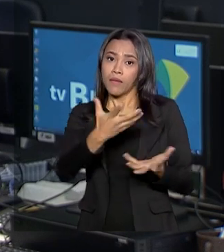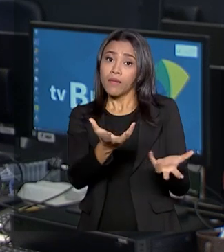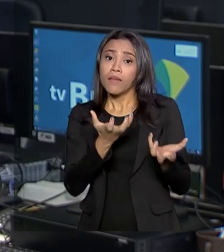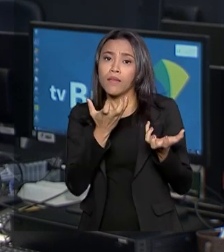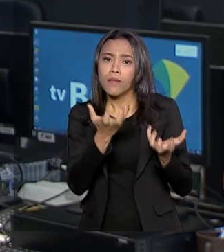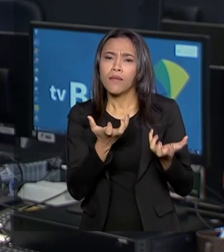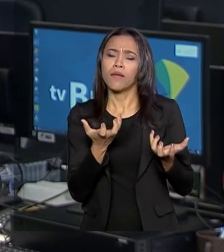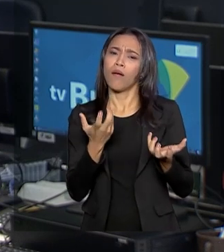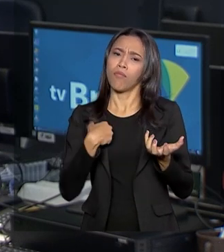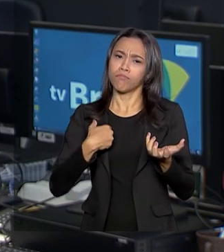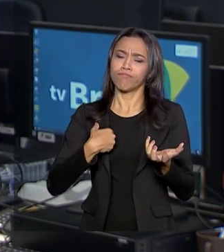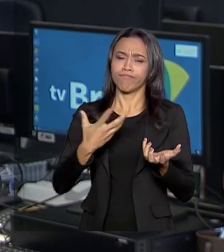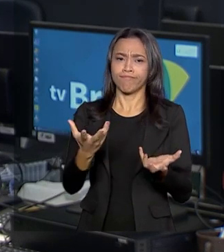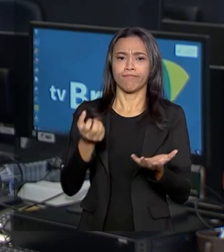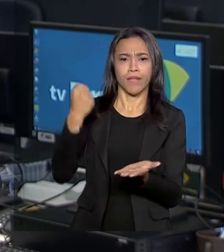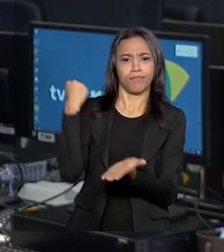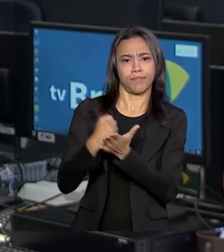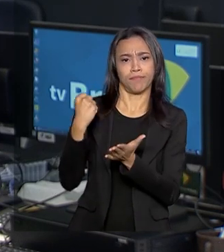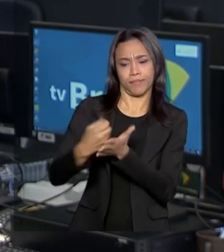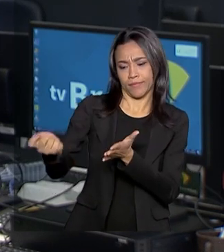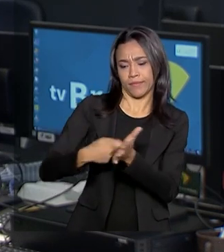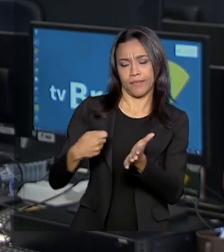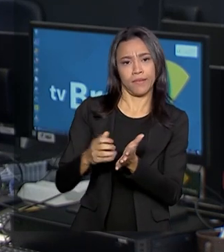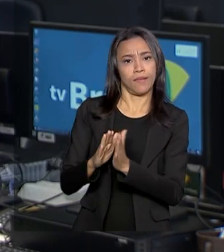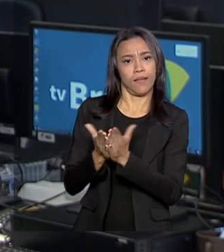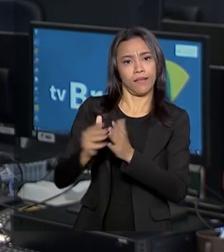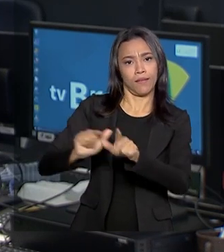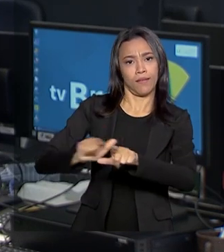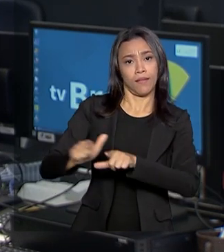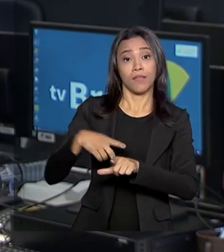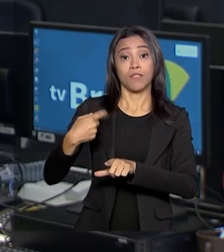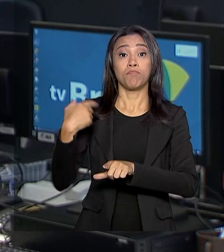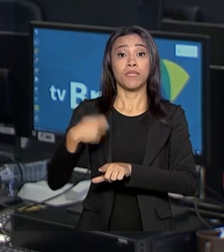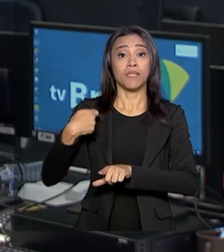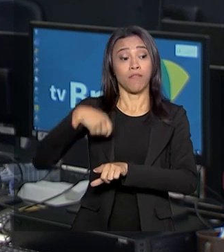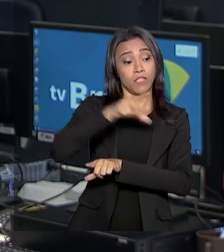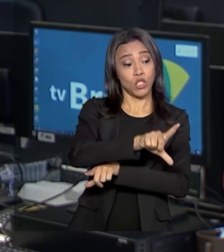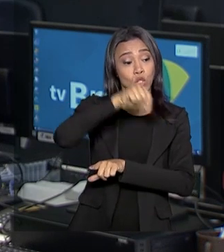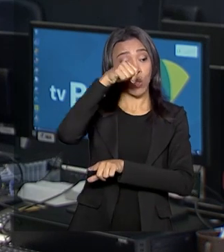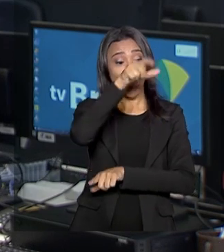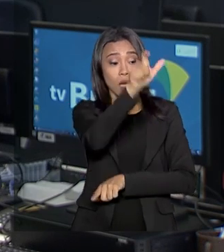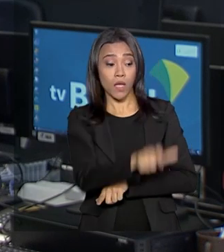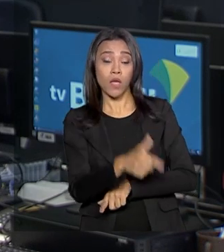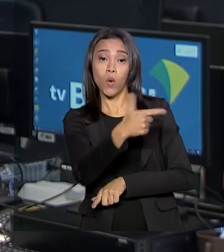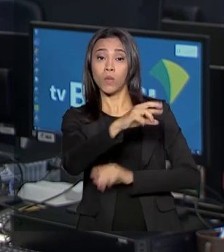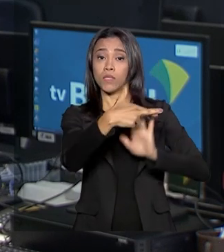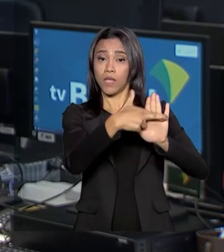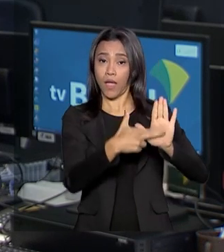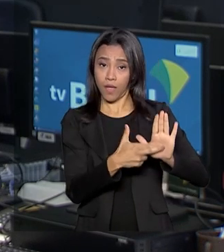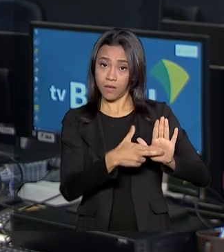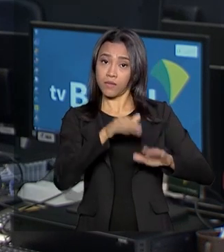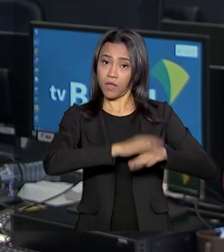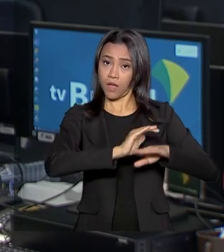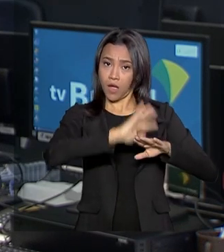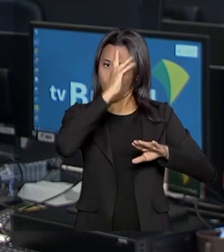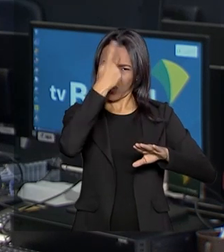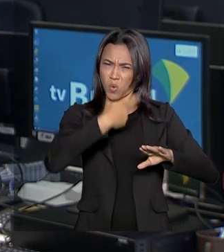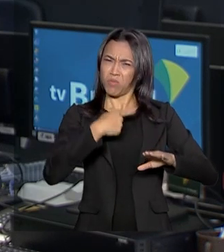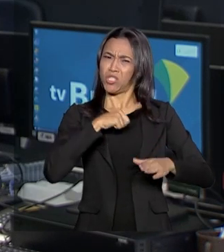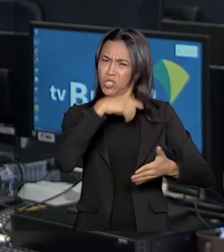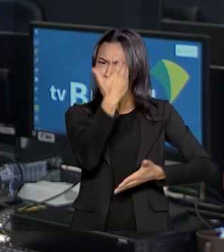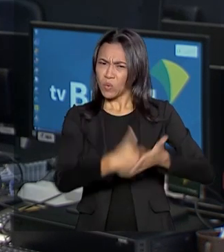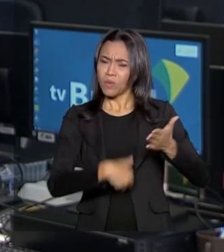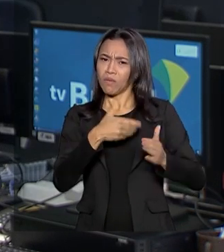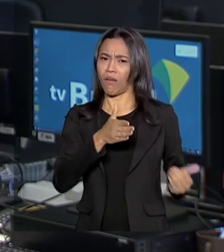formalizar a sua situação eram obrigados a optar pelo registro como profissional autônomo, com descontos que chegavam a até